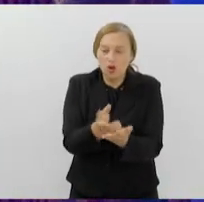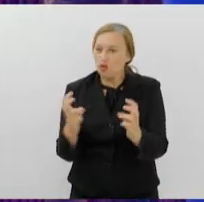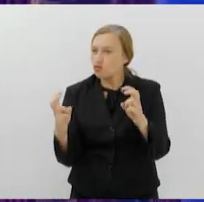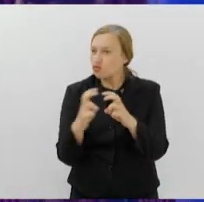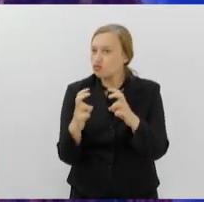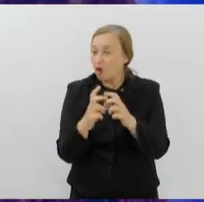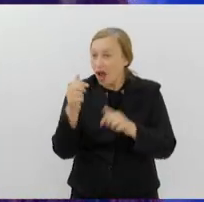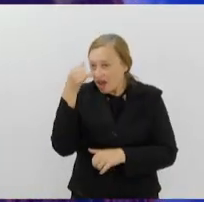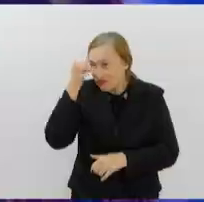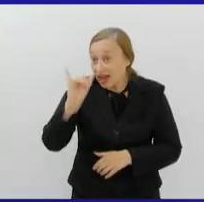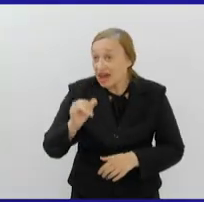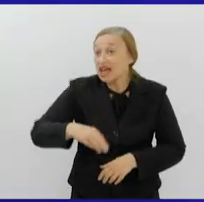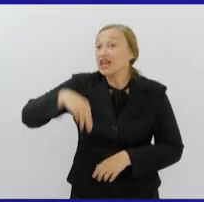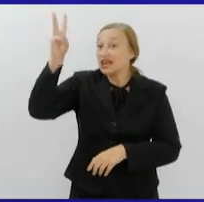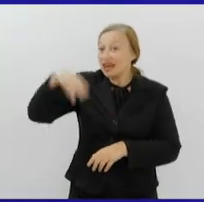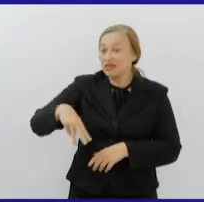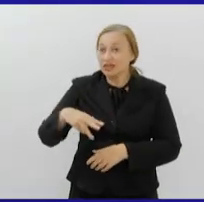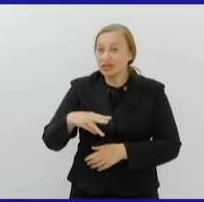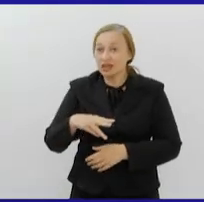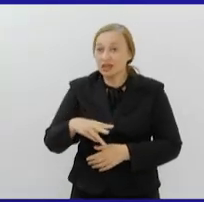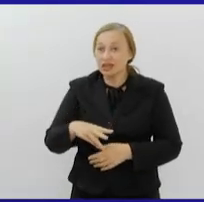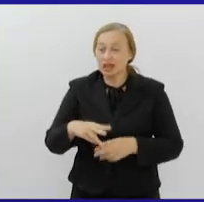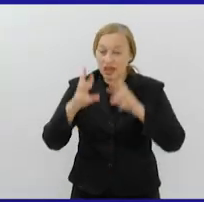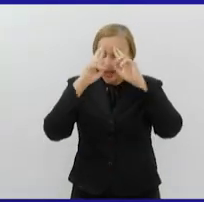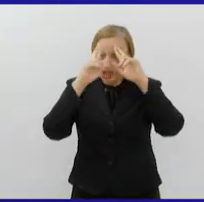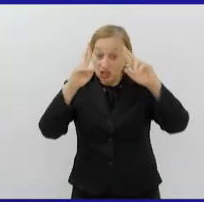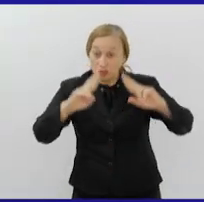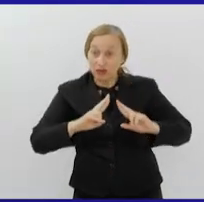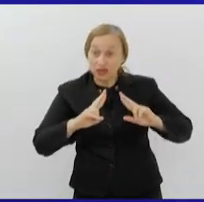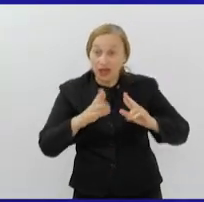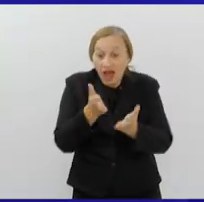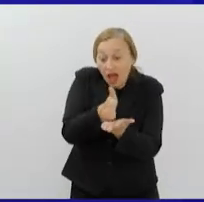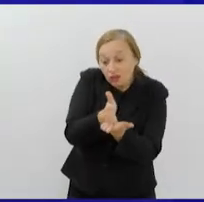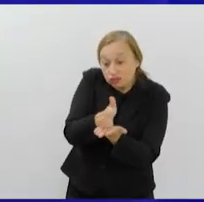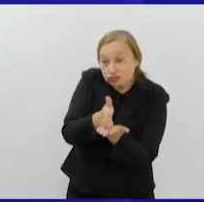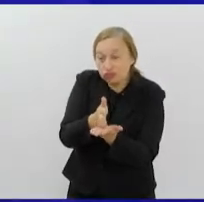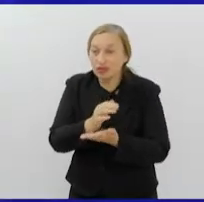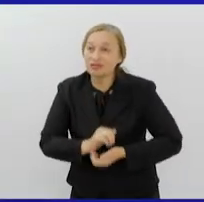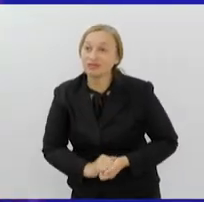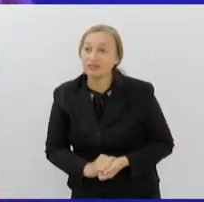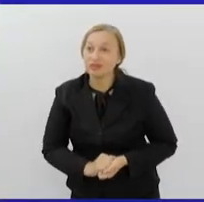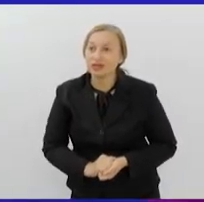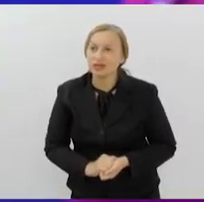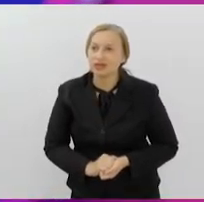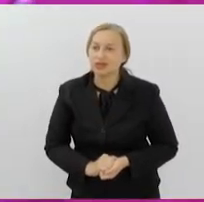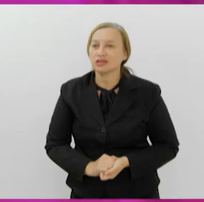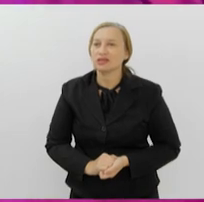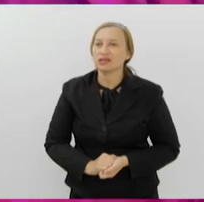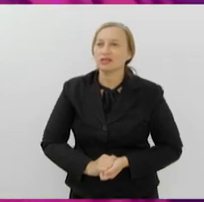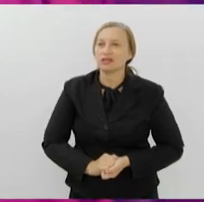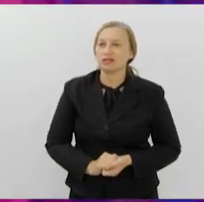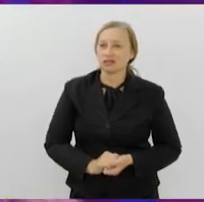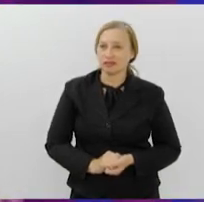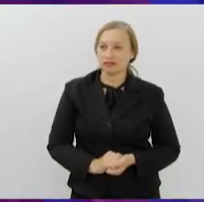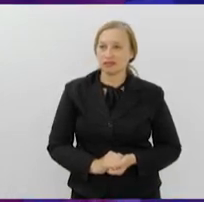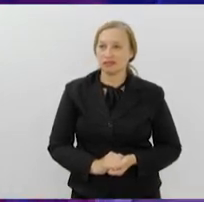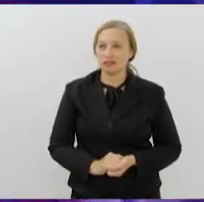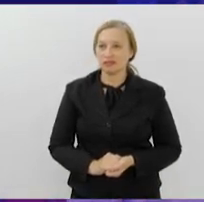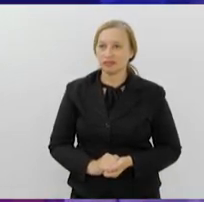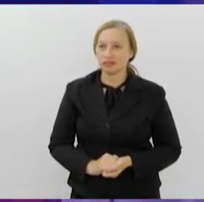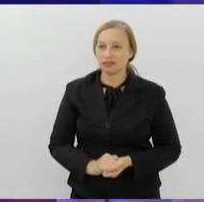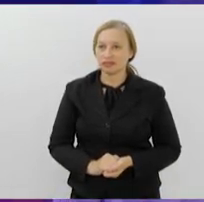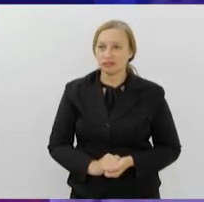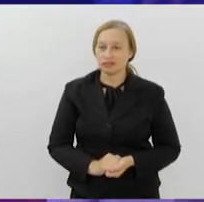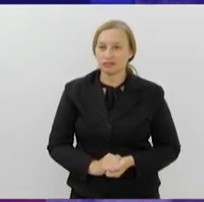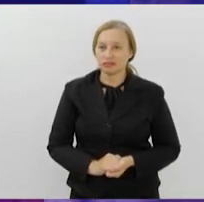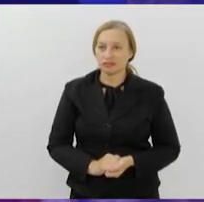Mas quem poderá fazer o coração respeitar essa fronteira? Eu já disse que eu não quero Vocês não têm o